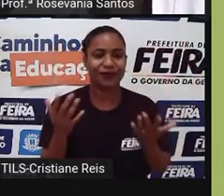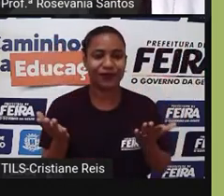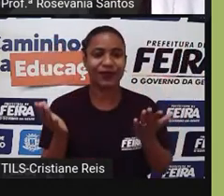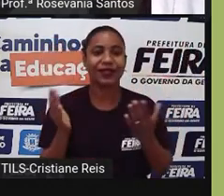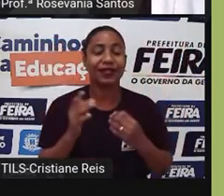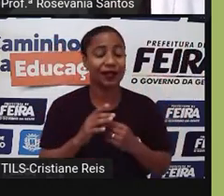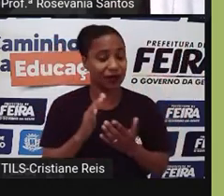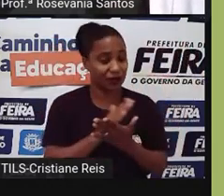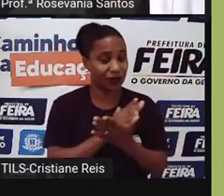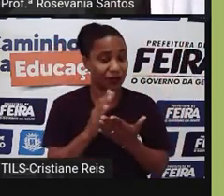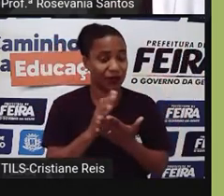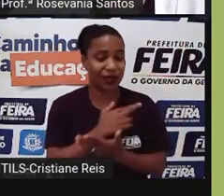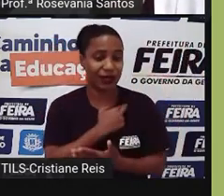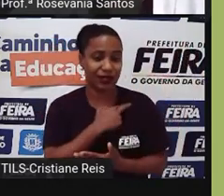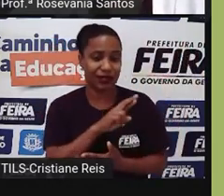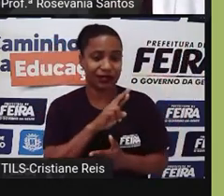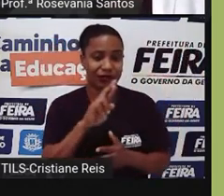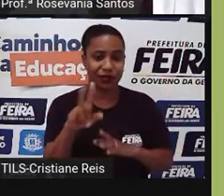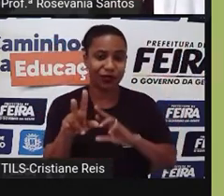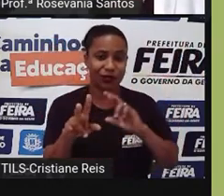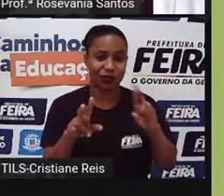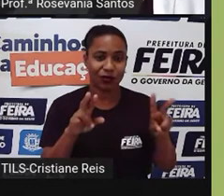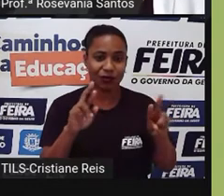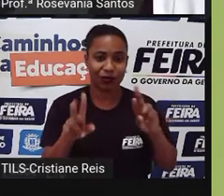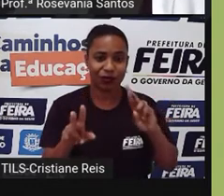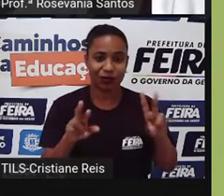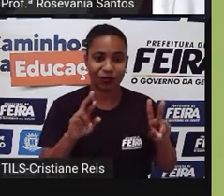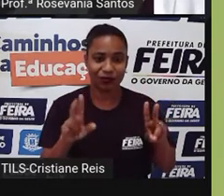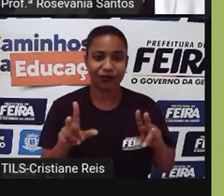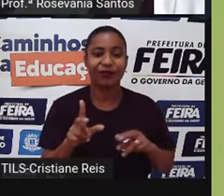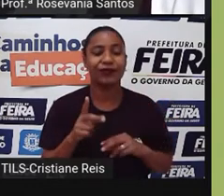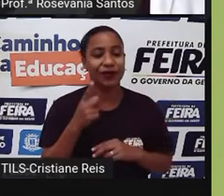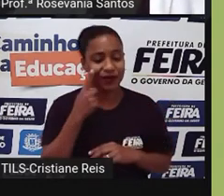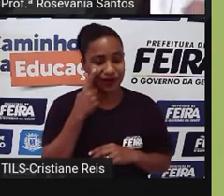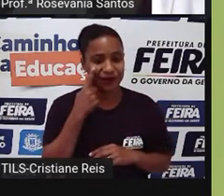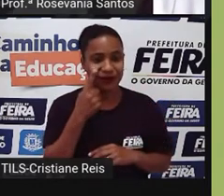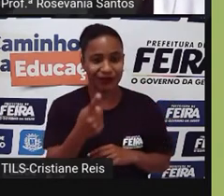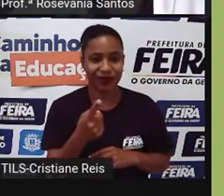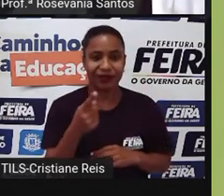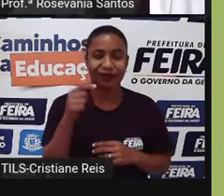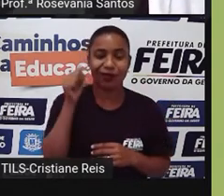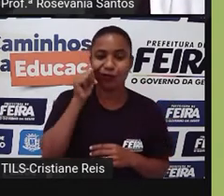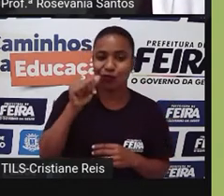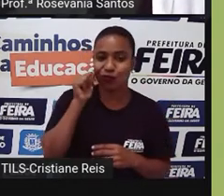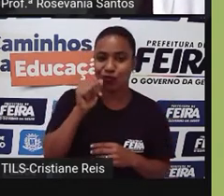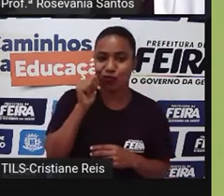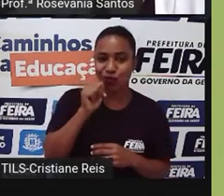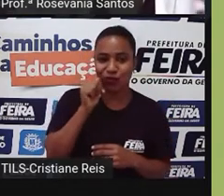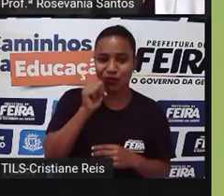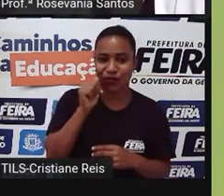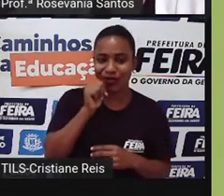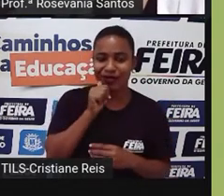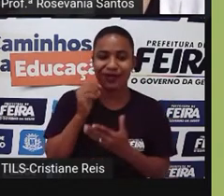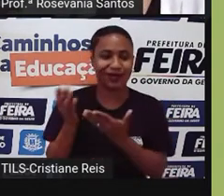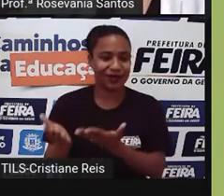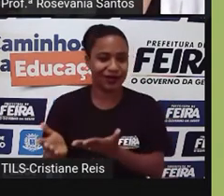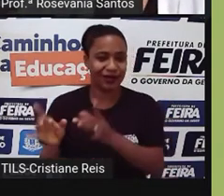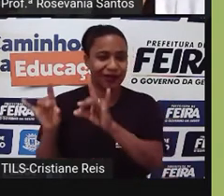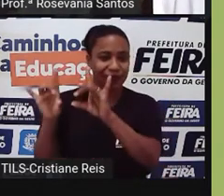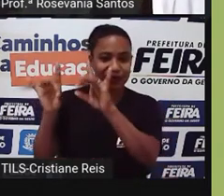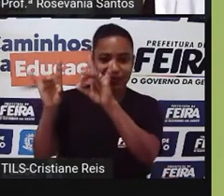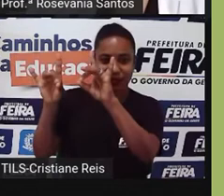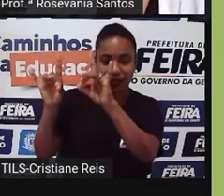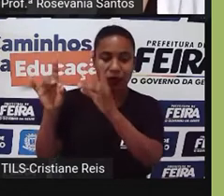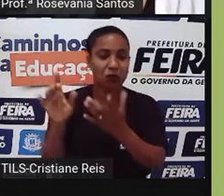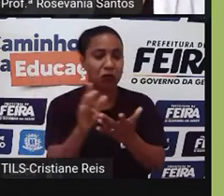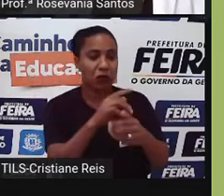para a natureza. E a gente, né, a valorização da mulher, ora, né, a mulher não tem poder, bora